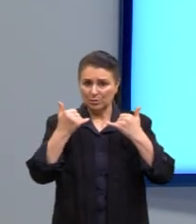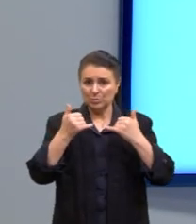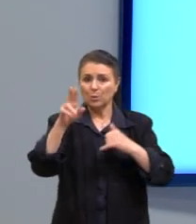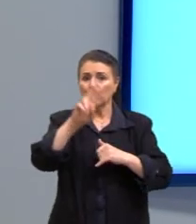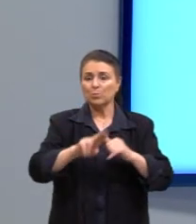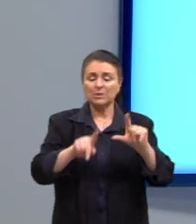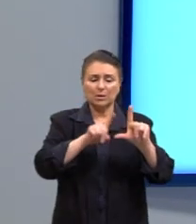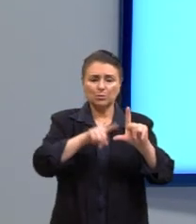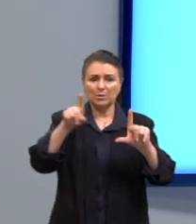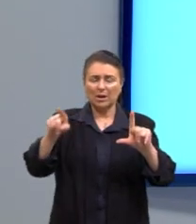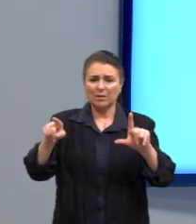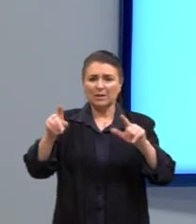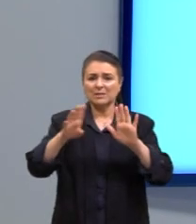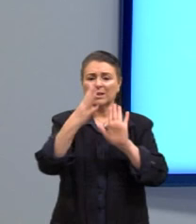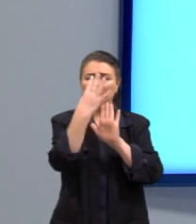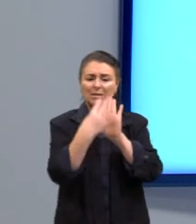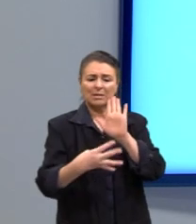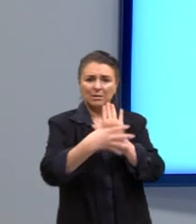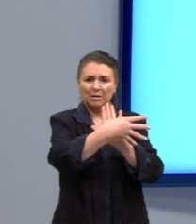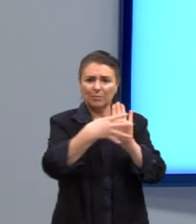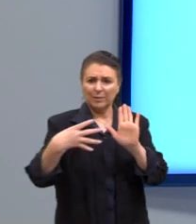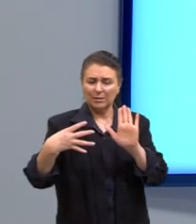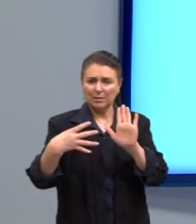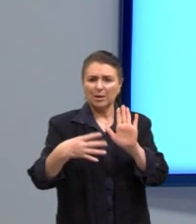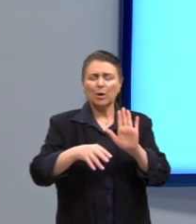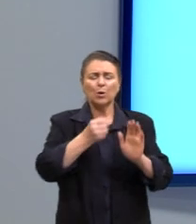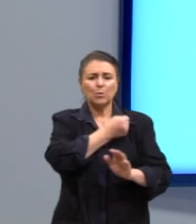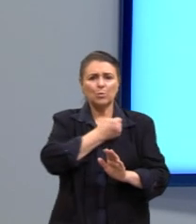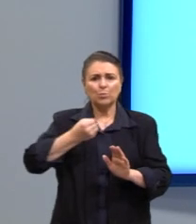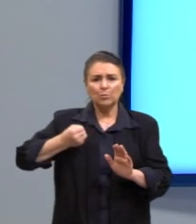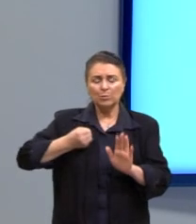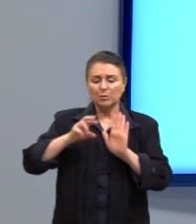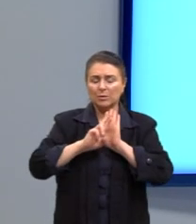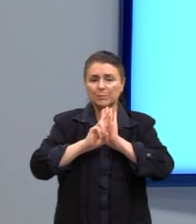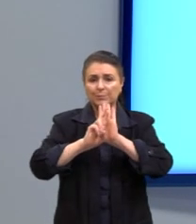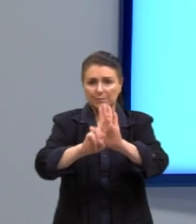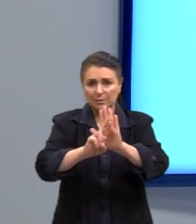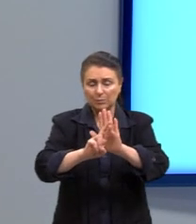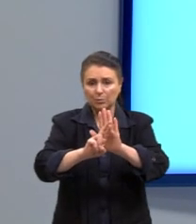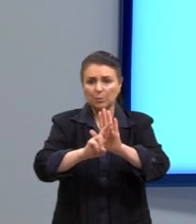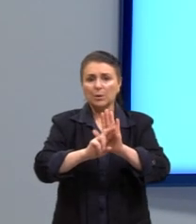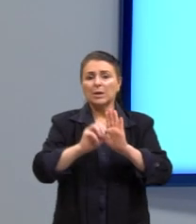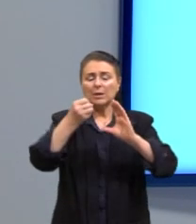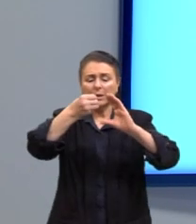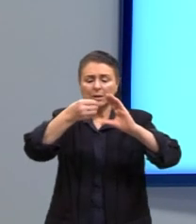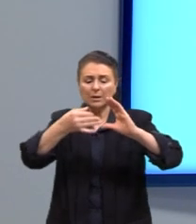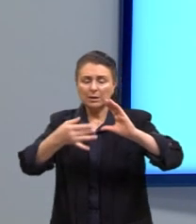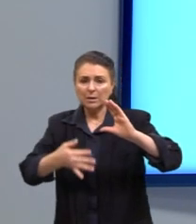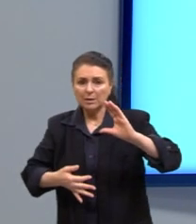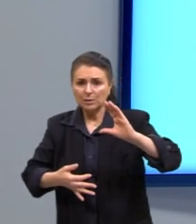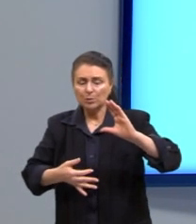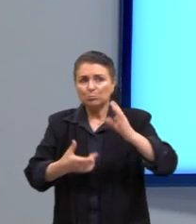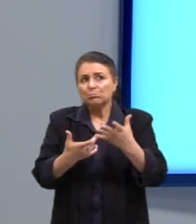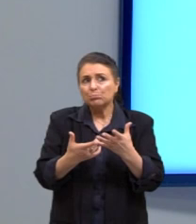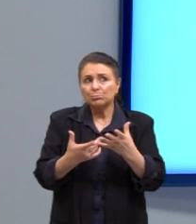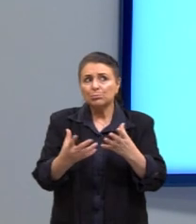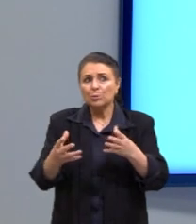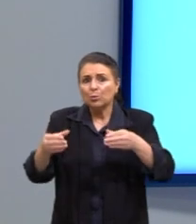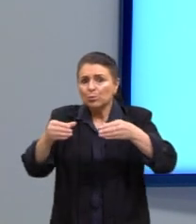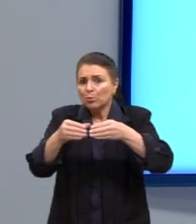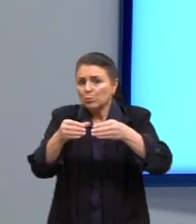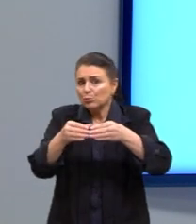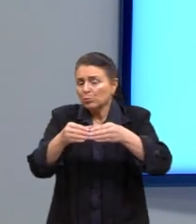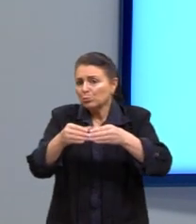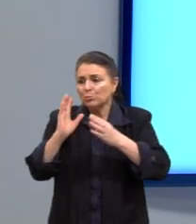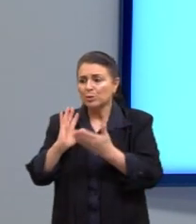gráficos, tabelas, com diversos números que representam e caracterizam um determinado conjunto de